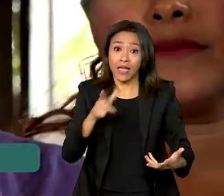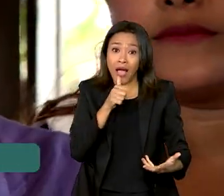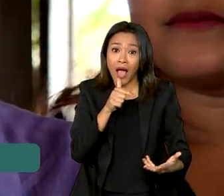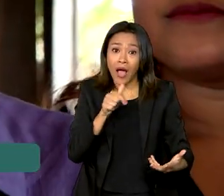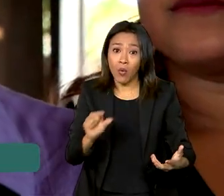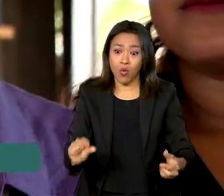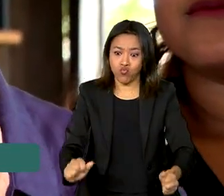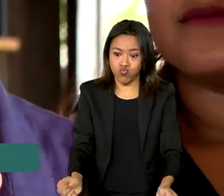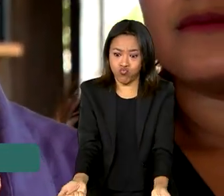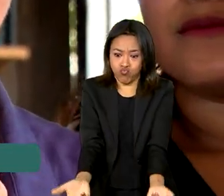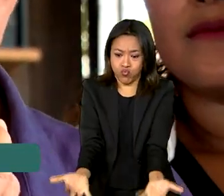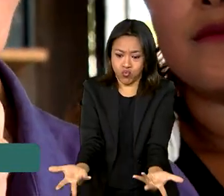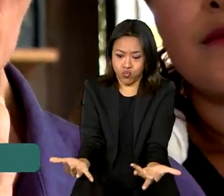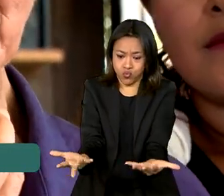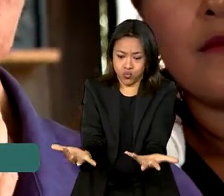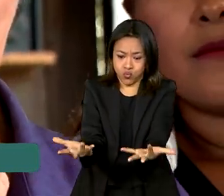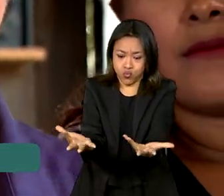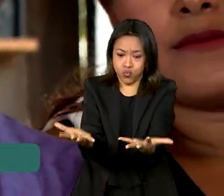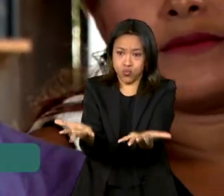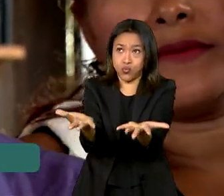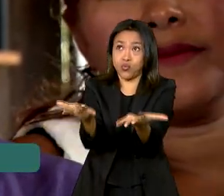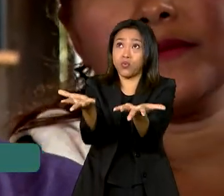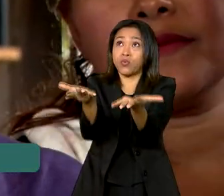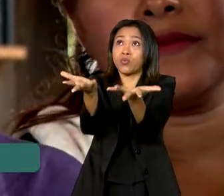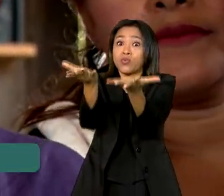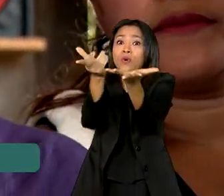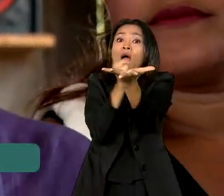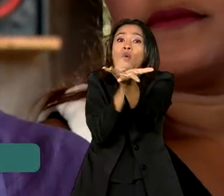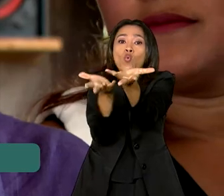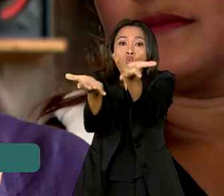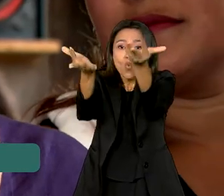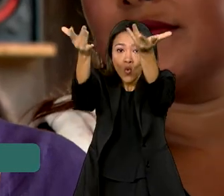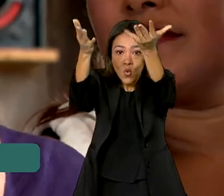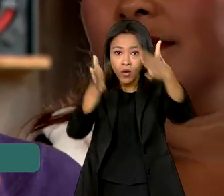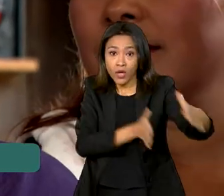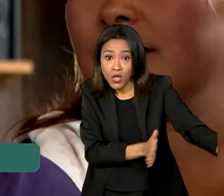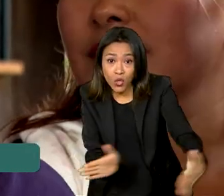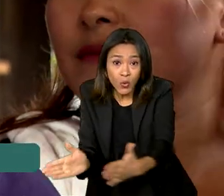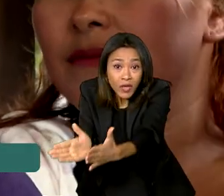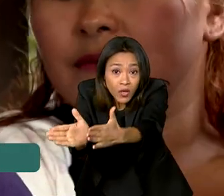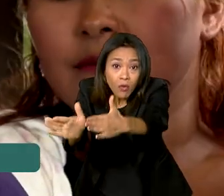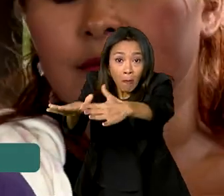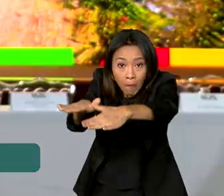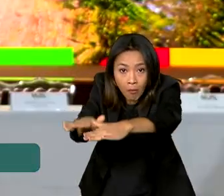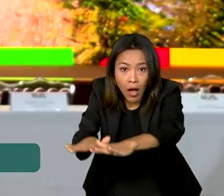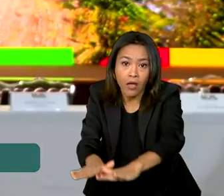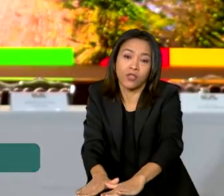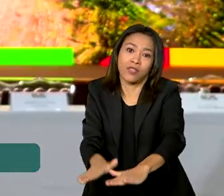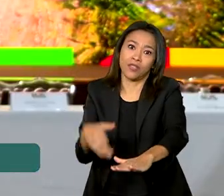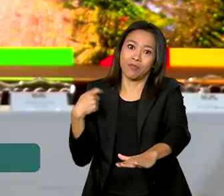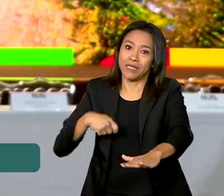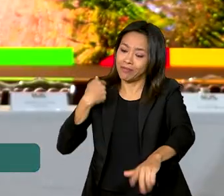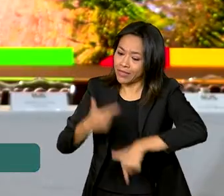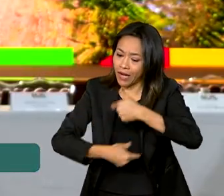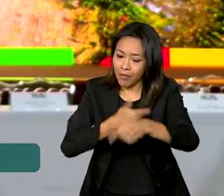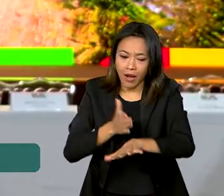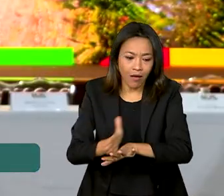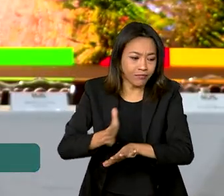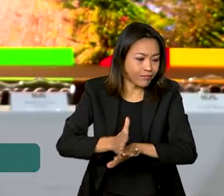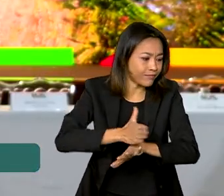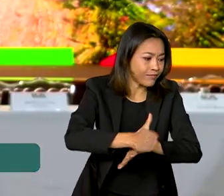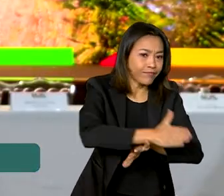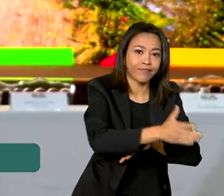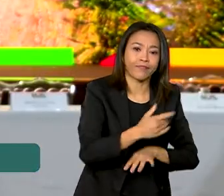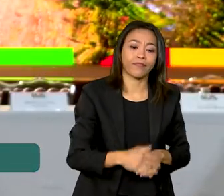água. O rio baixa muito rapidamente. A gente tem que trabalhar em várias frentes aqui. Aqui no Amazonas, praticamente